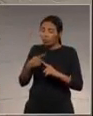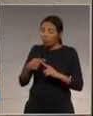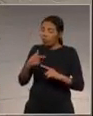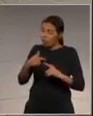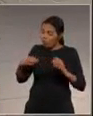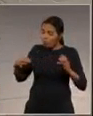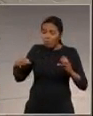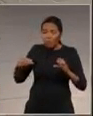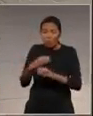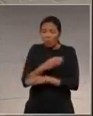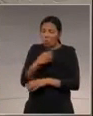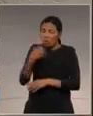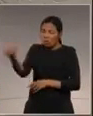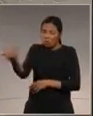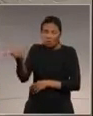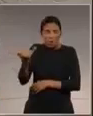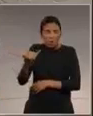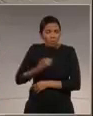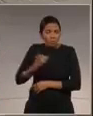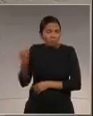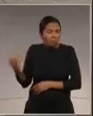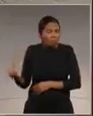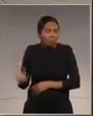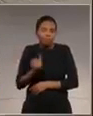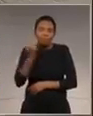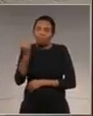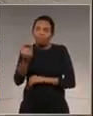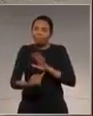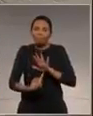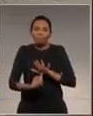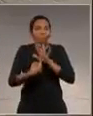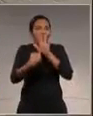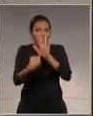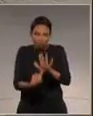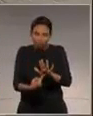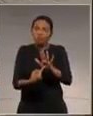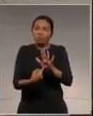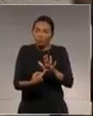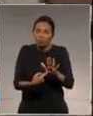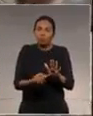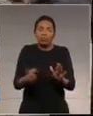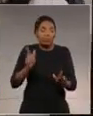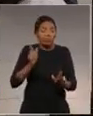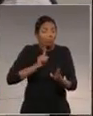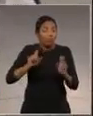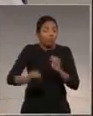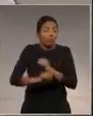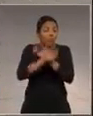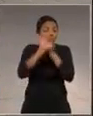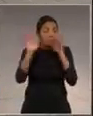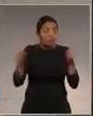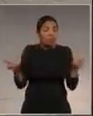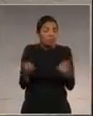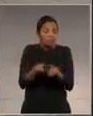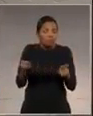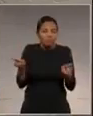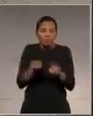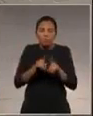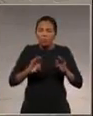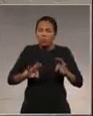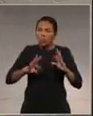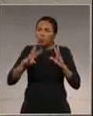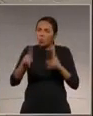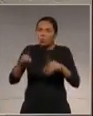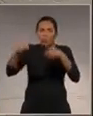formação importantíssima, que vem à tona e que evidentemente, confirmando-se todas as questões que ali,